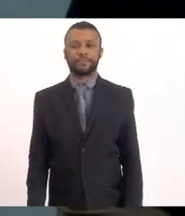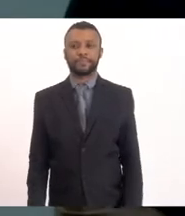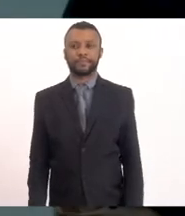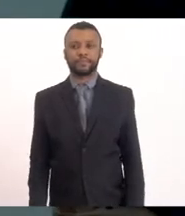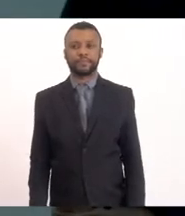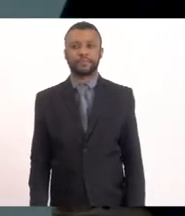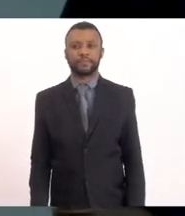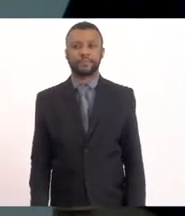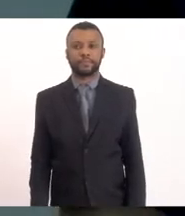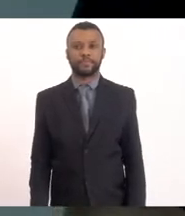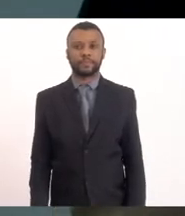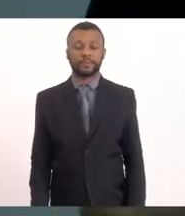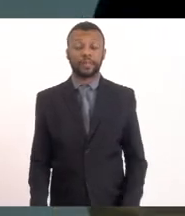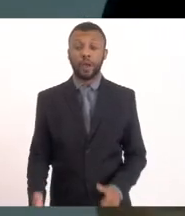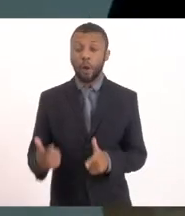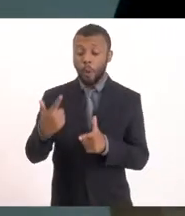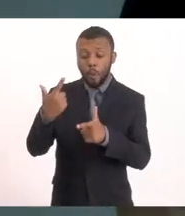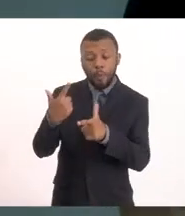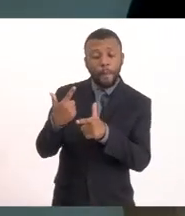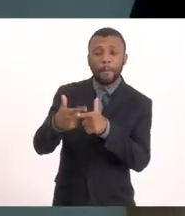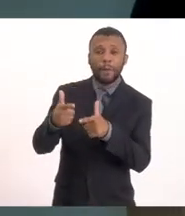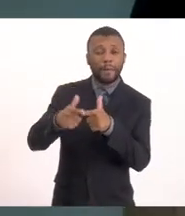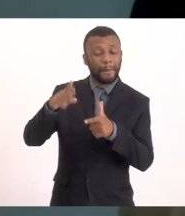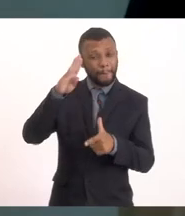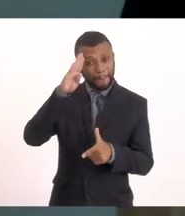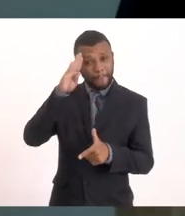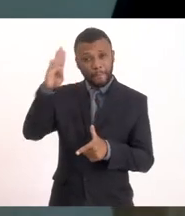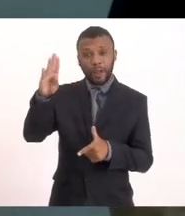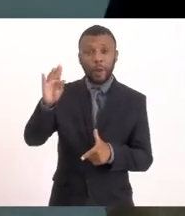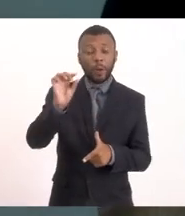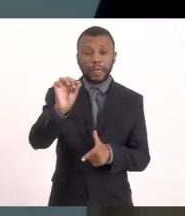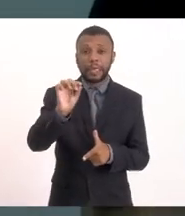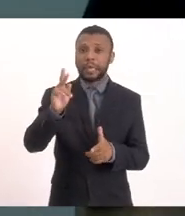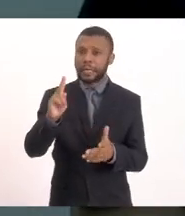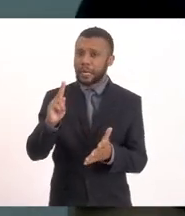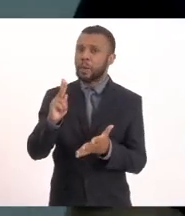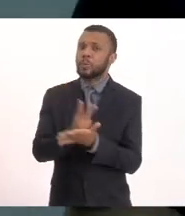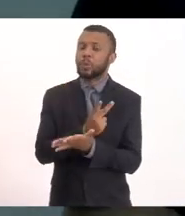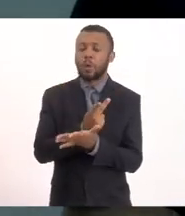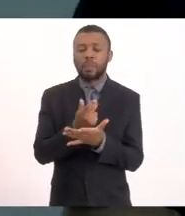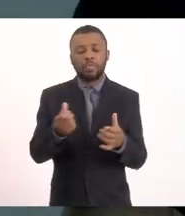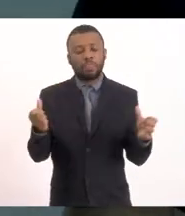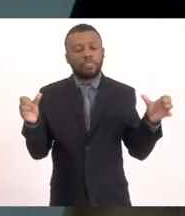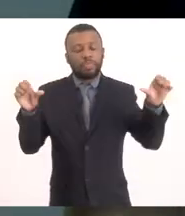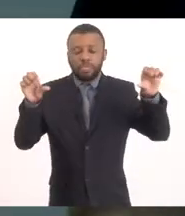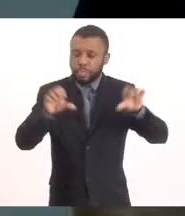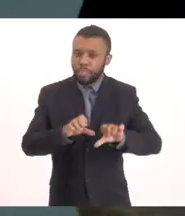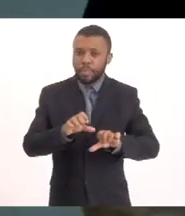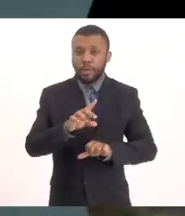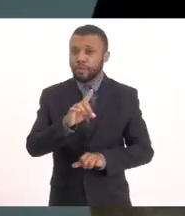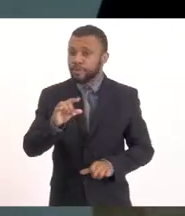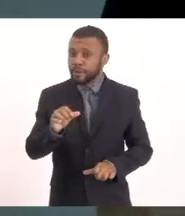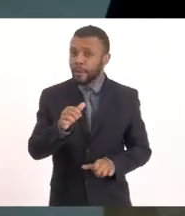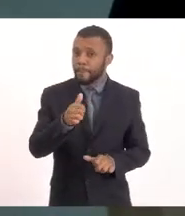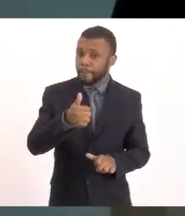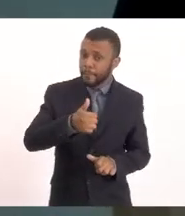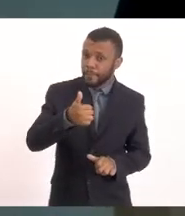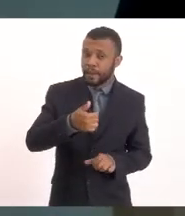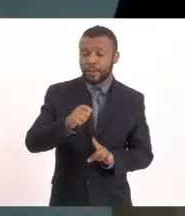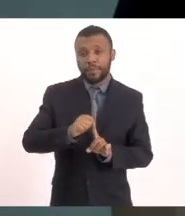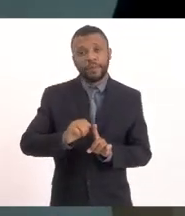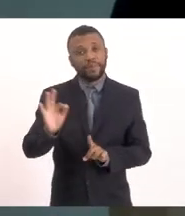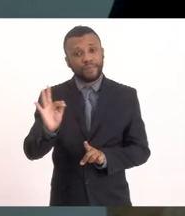E a grande problemática Foi que Que causou um mal-estar Foi no dia 1º de fevereiro de 2022 A